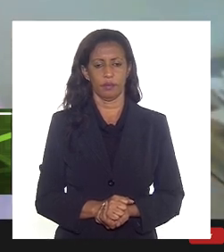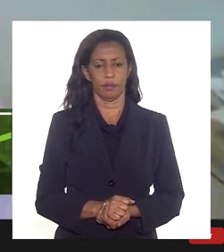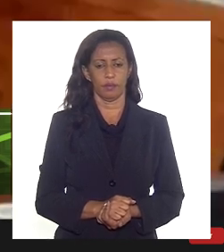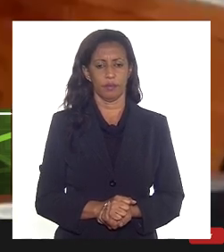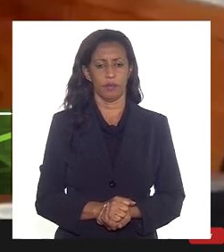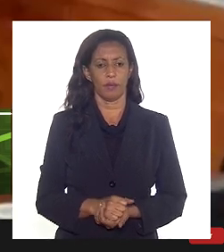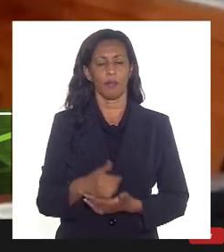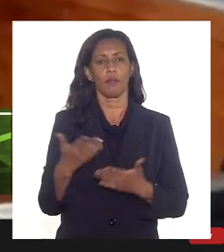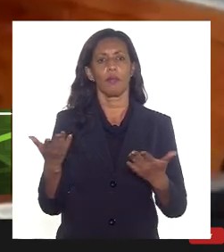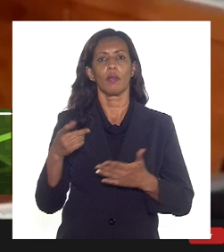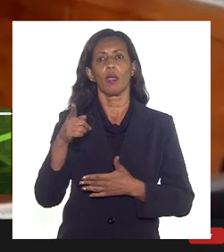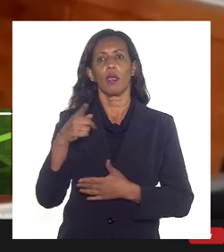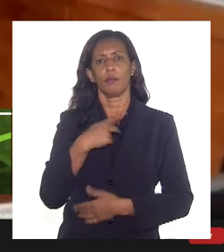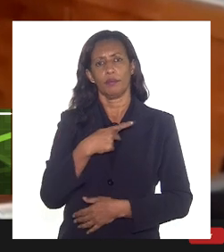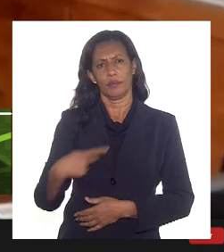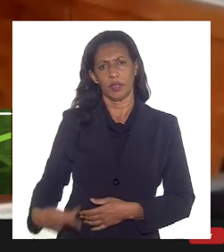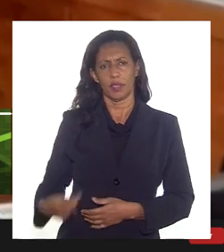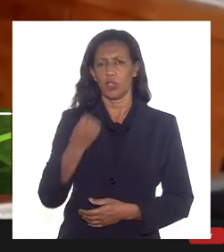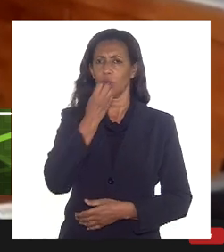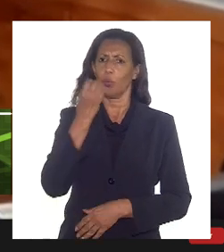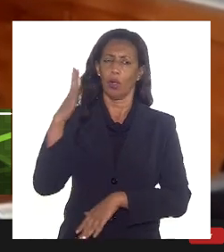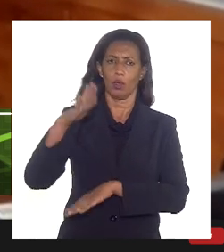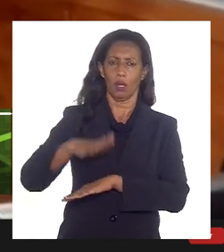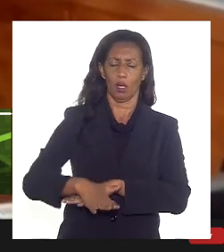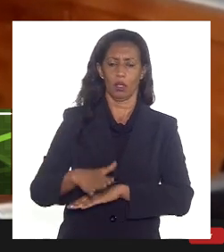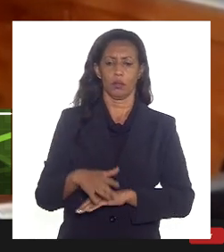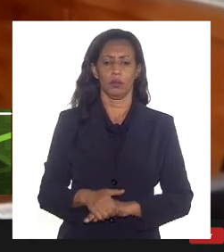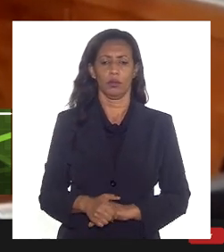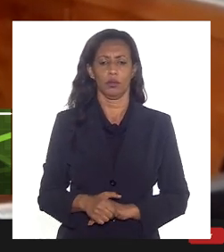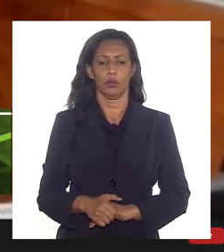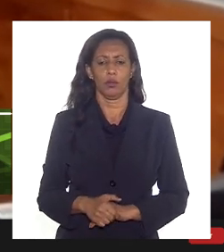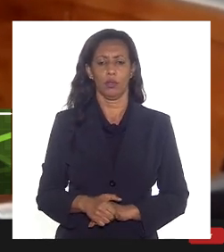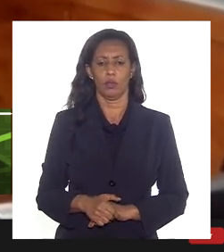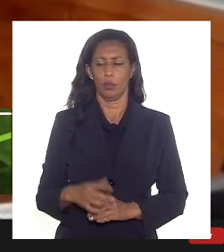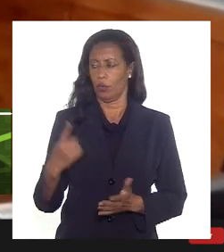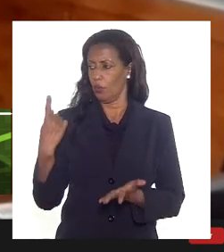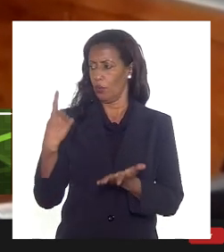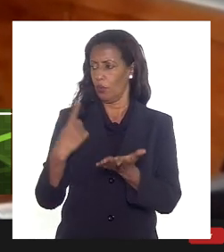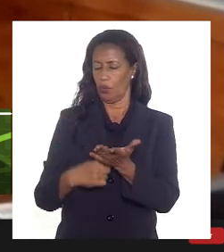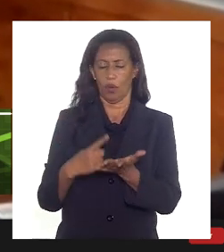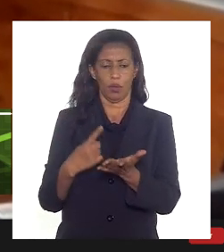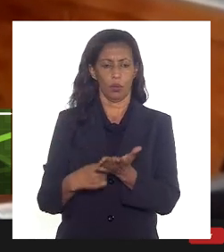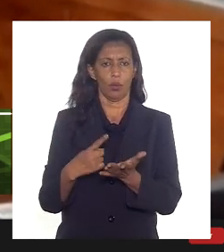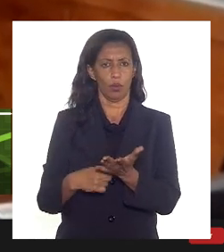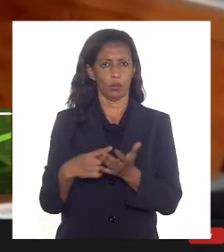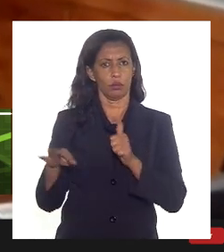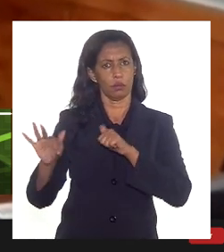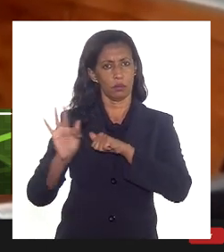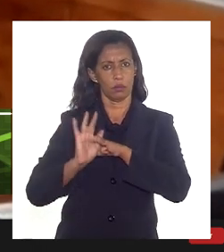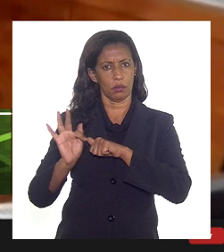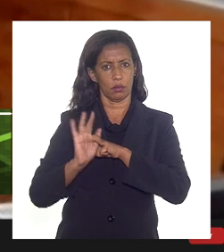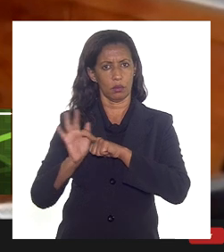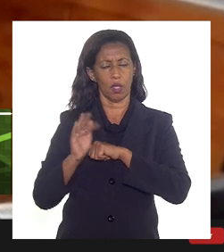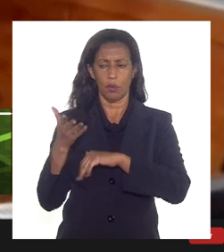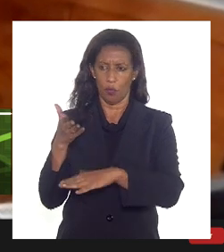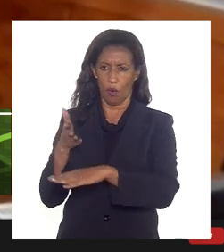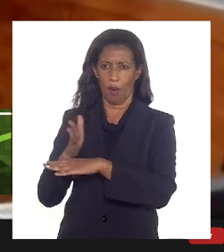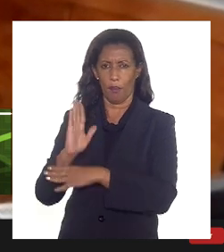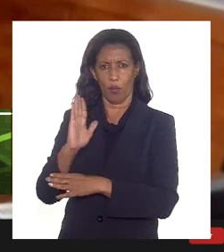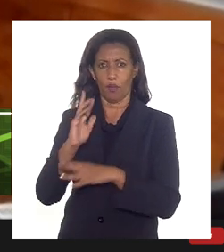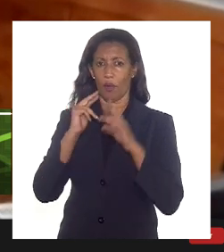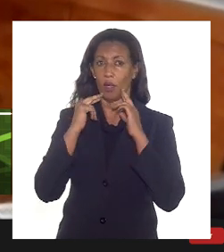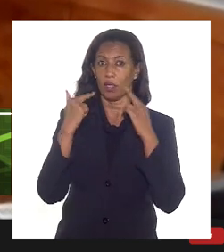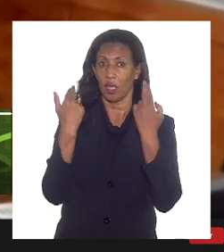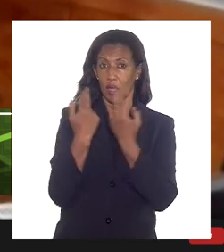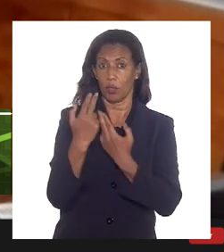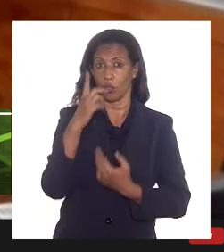Boa excelência, boa tarde. O acordo de cooperação técnica foi aprovado em reunião